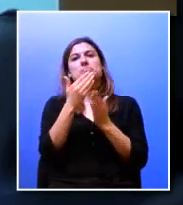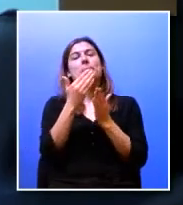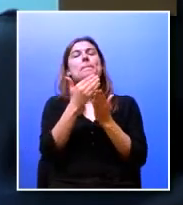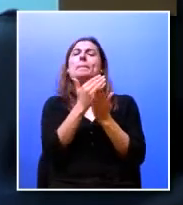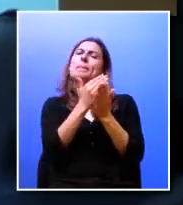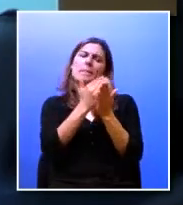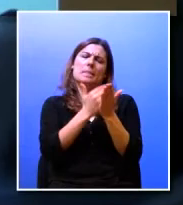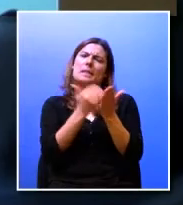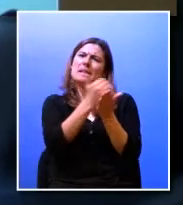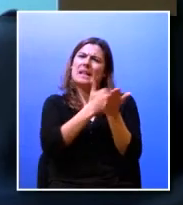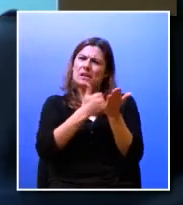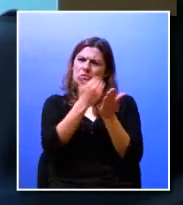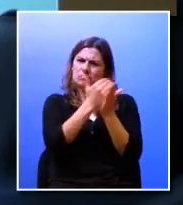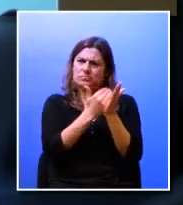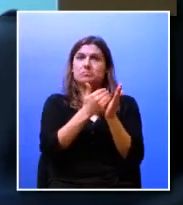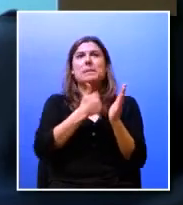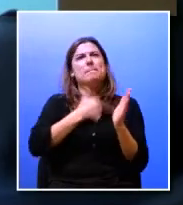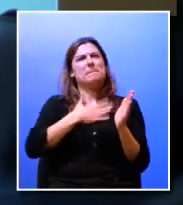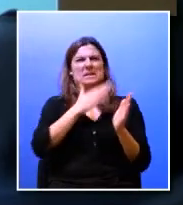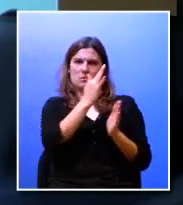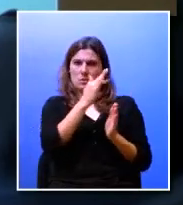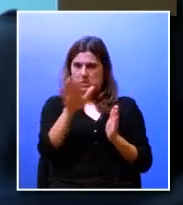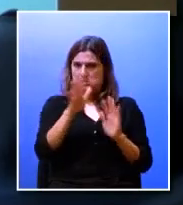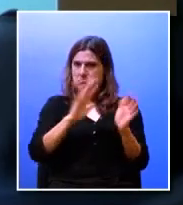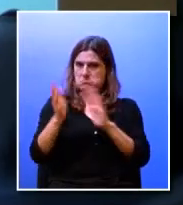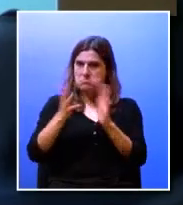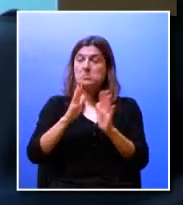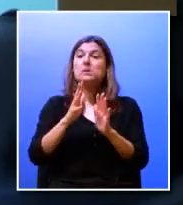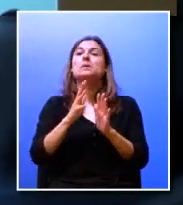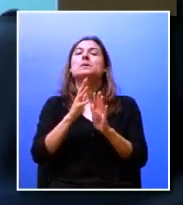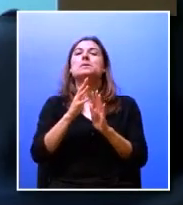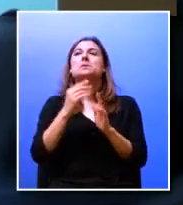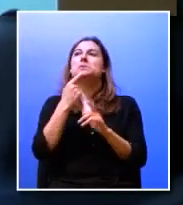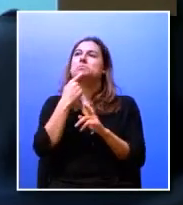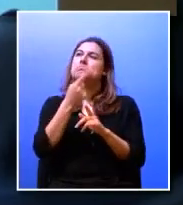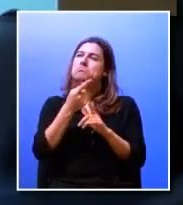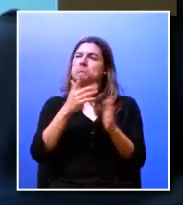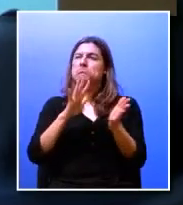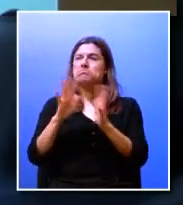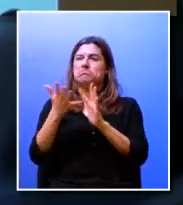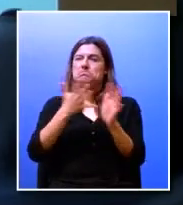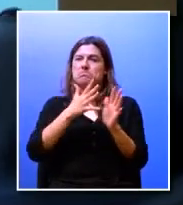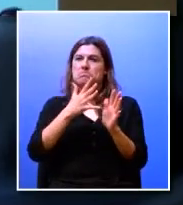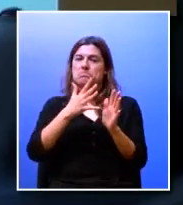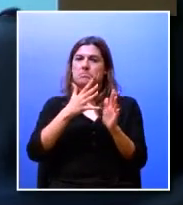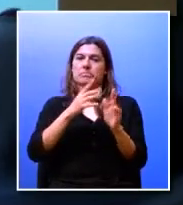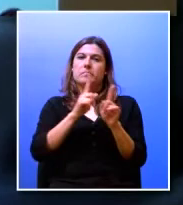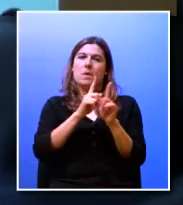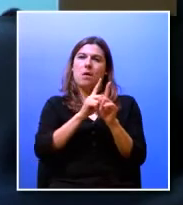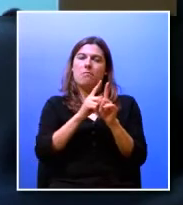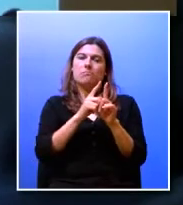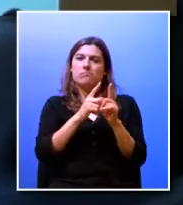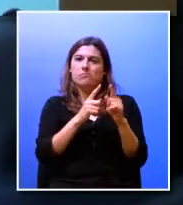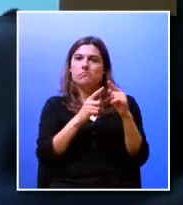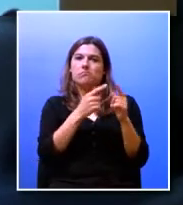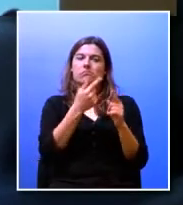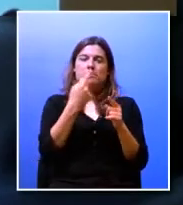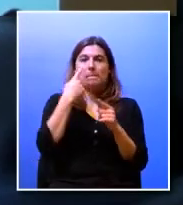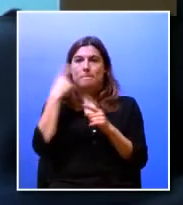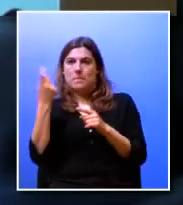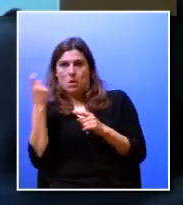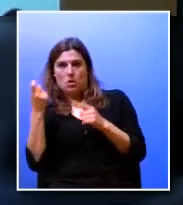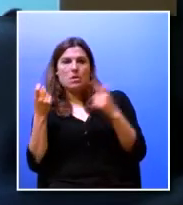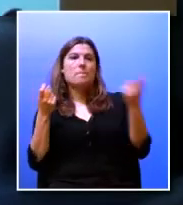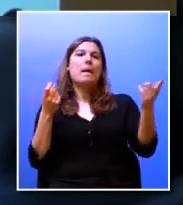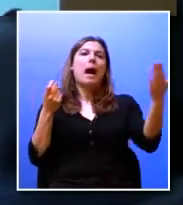empresas estamos a falar de felizmente um rácio de ofertas para a procura de